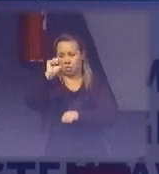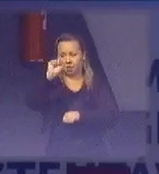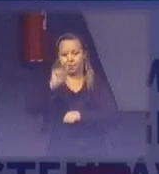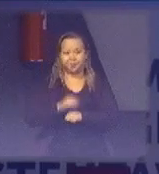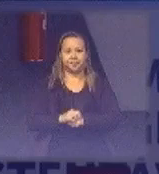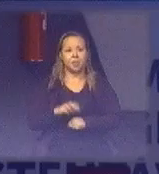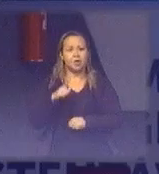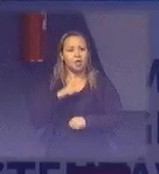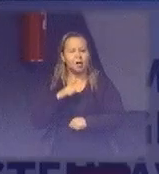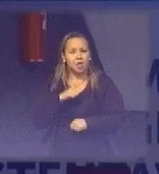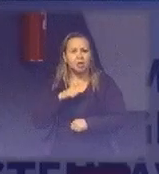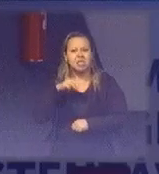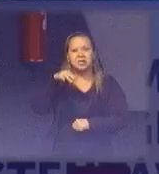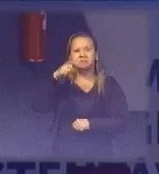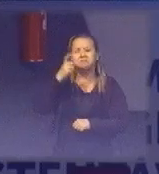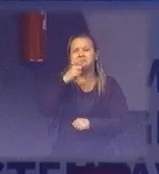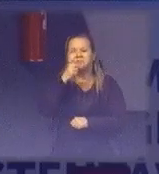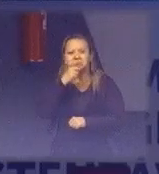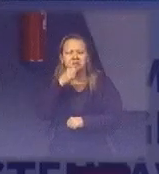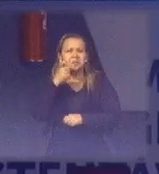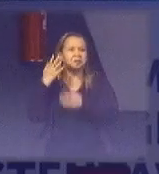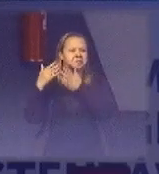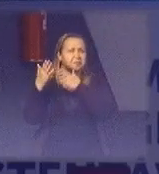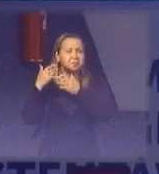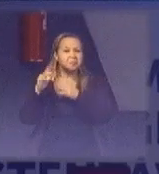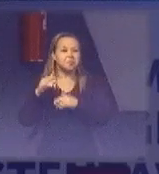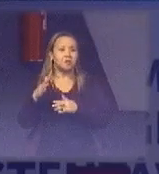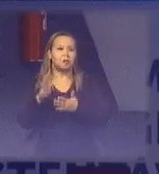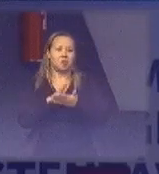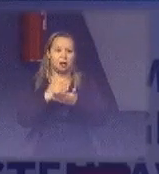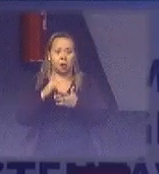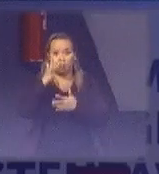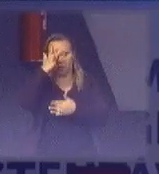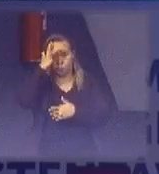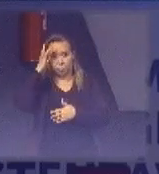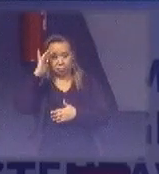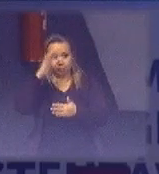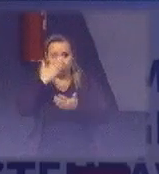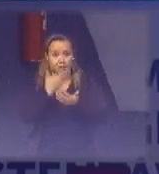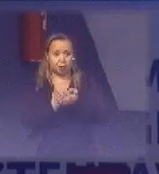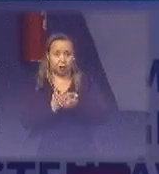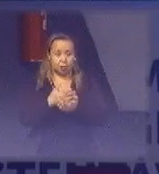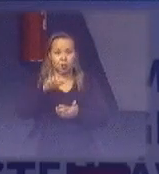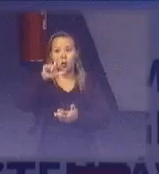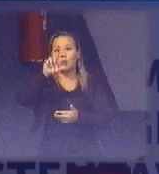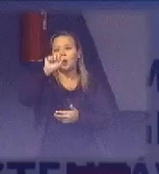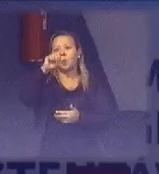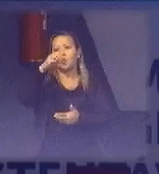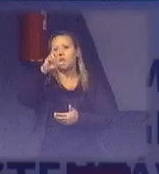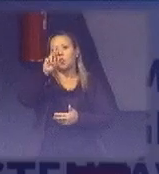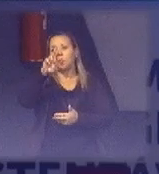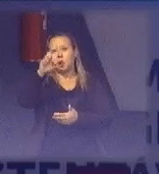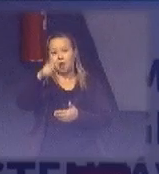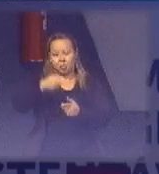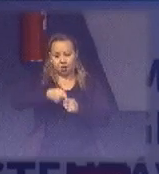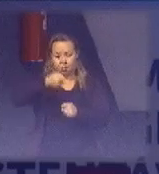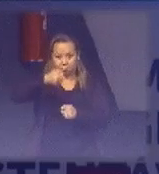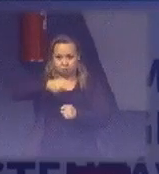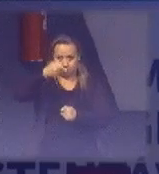Existe um mito que algumas pessoas acreditam que o valor do lacre é maior do que o valor da latinha. Não é. É alumínio